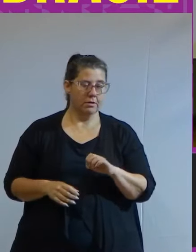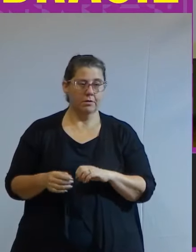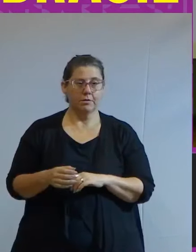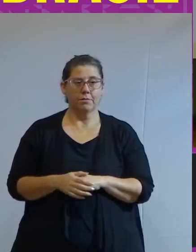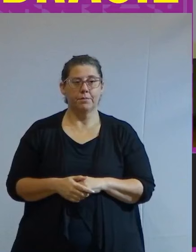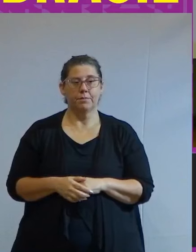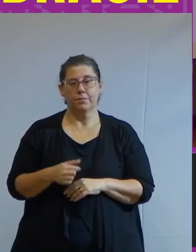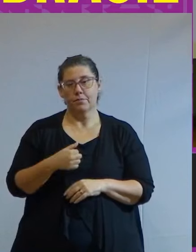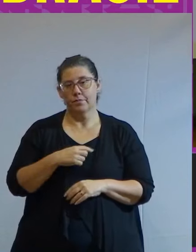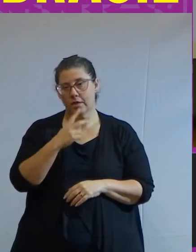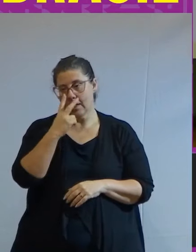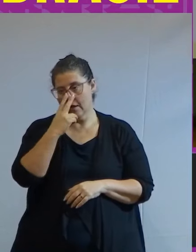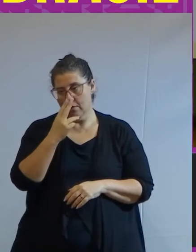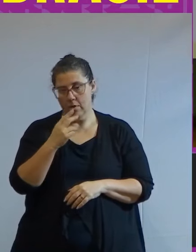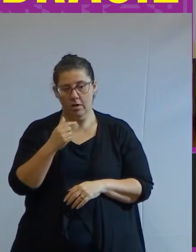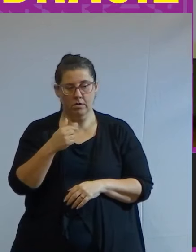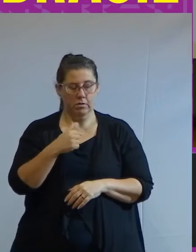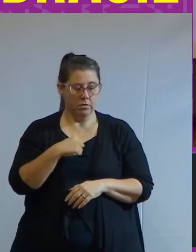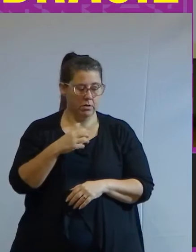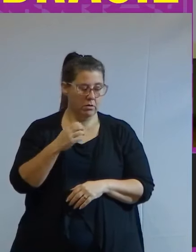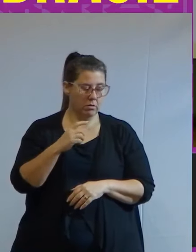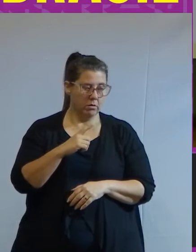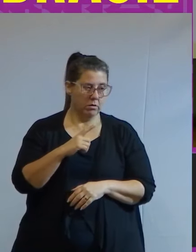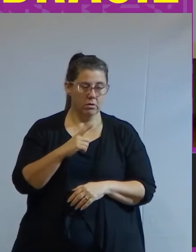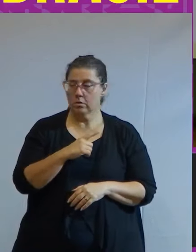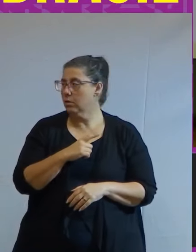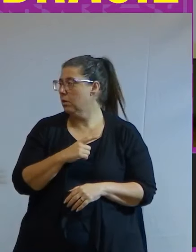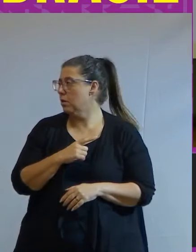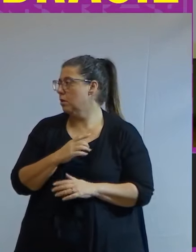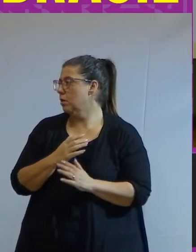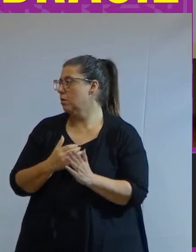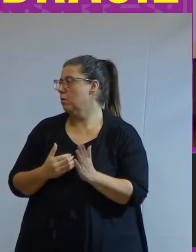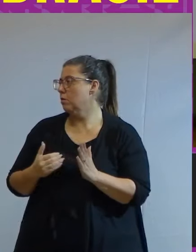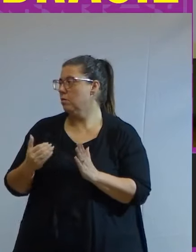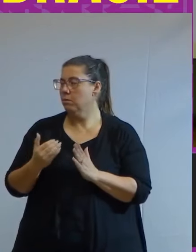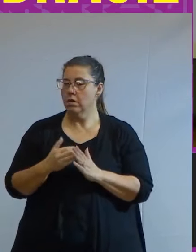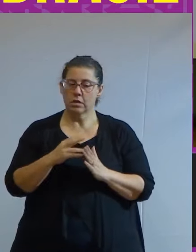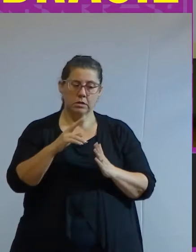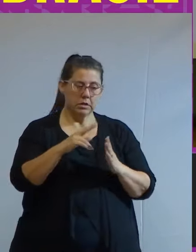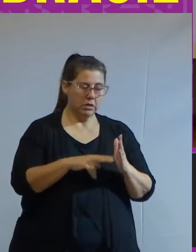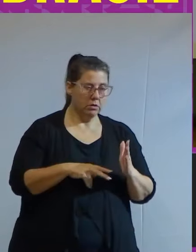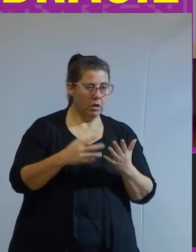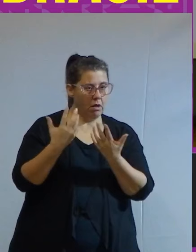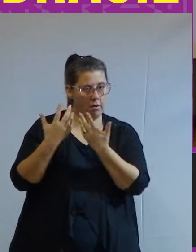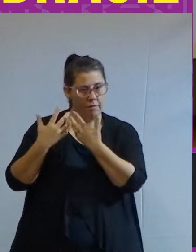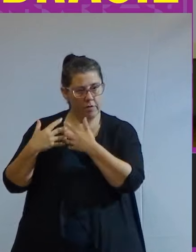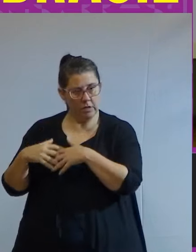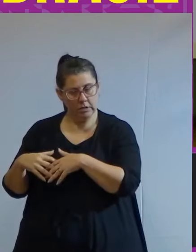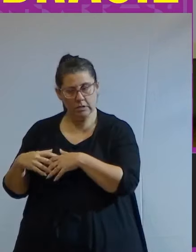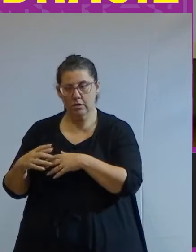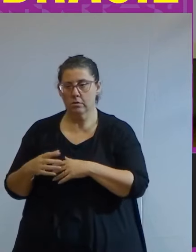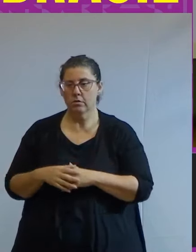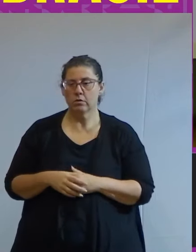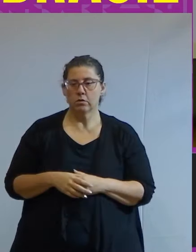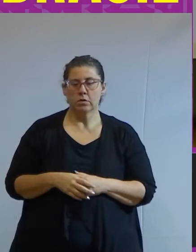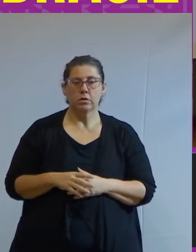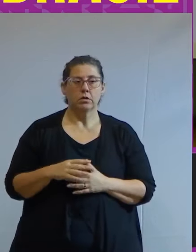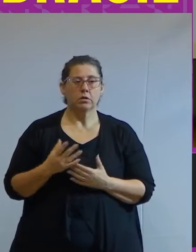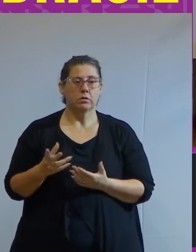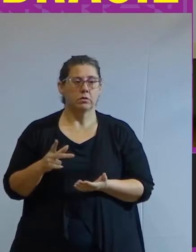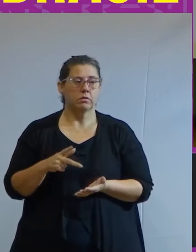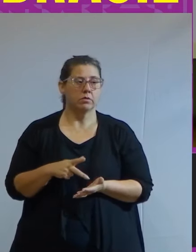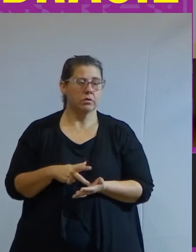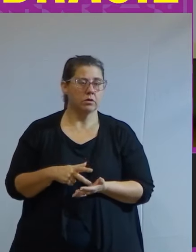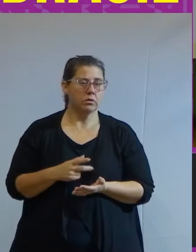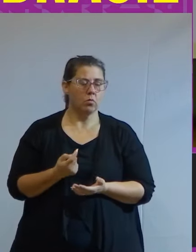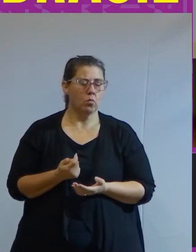no que eu acho que eu que eu tenho um pouco mais de leitura e reflexão na verdade eu